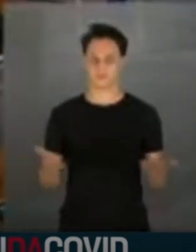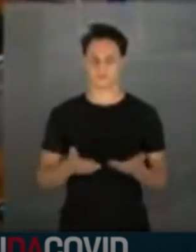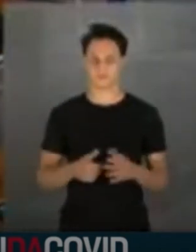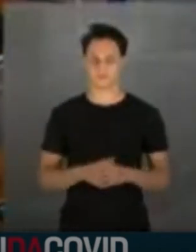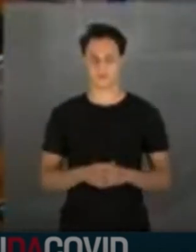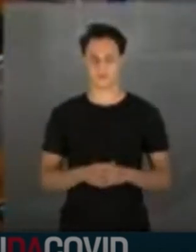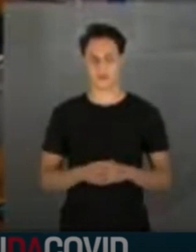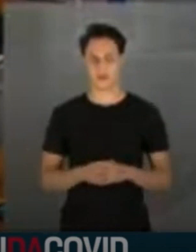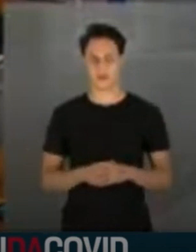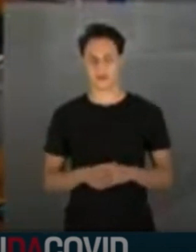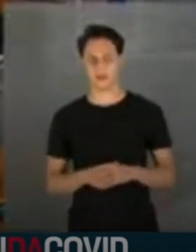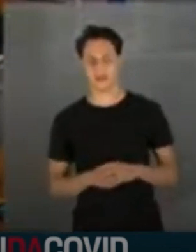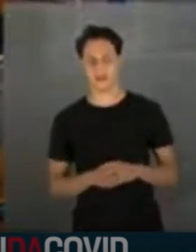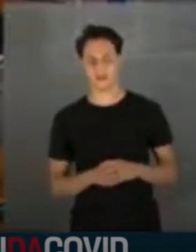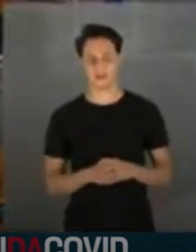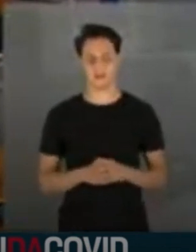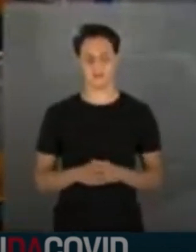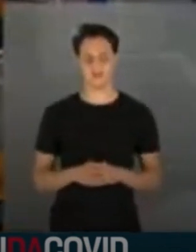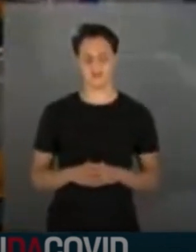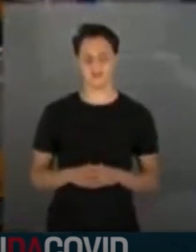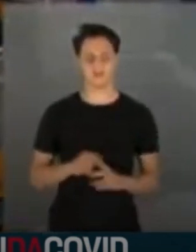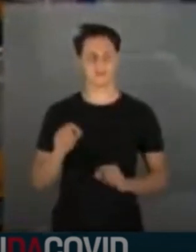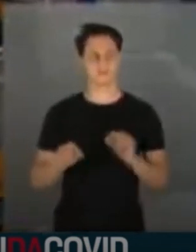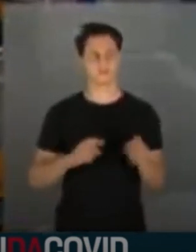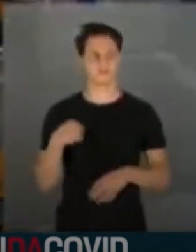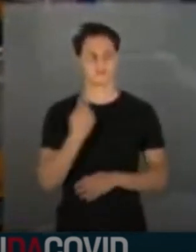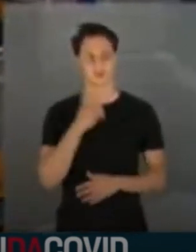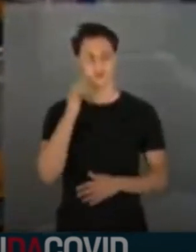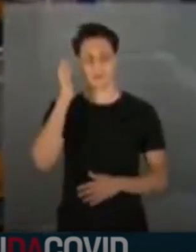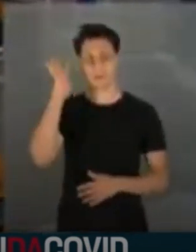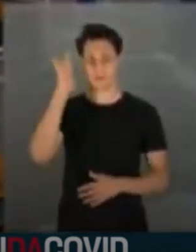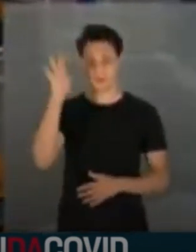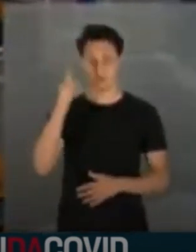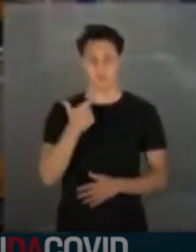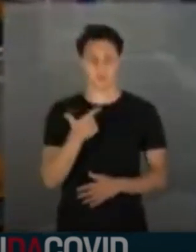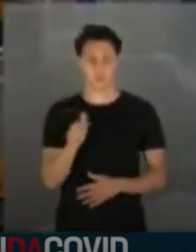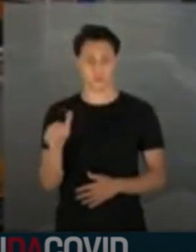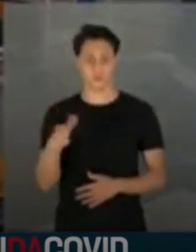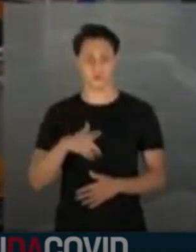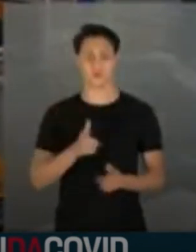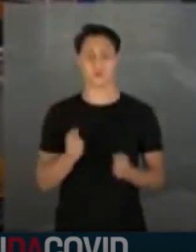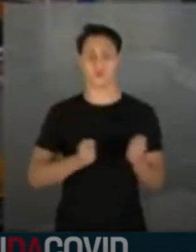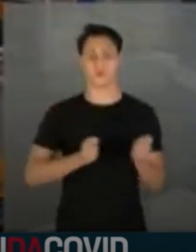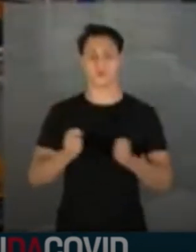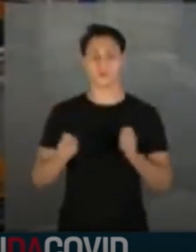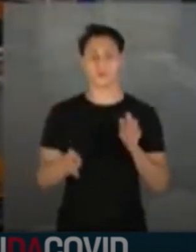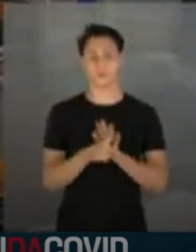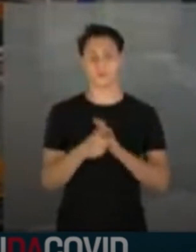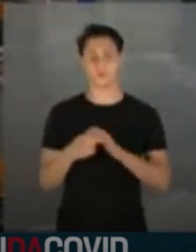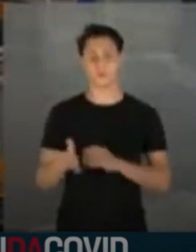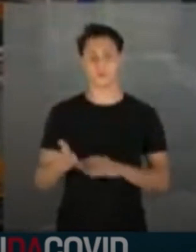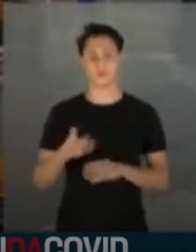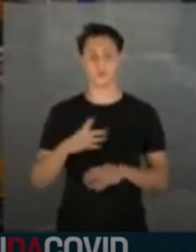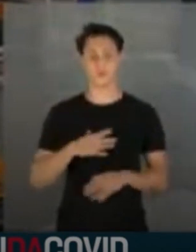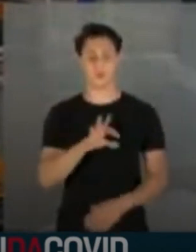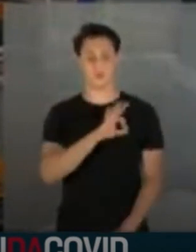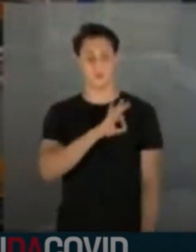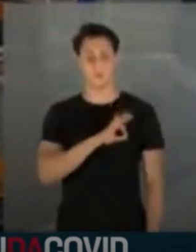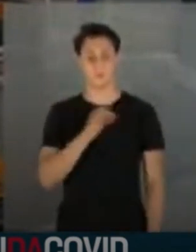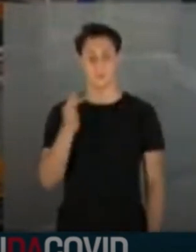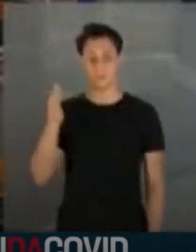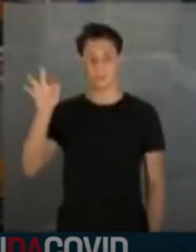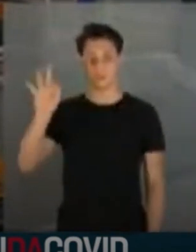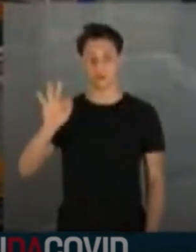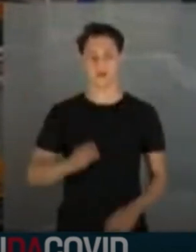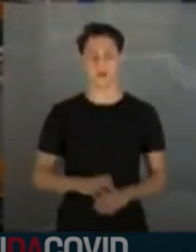Paulo para Brasília num avião fretado. Imaginando que não houvesse o controle da Polícia Federal pelo fato do